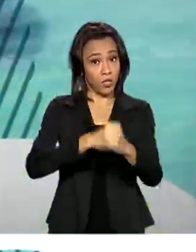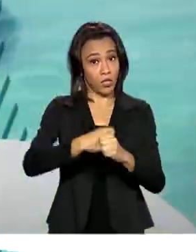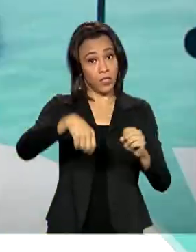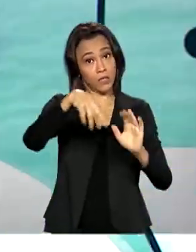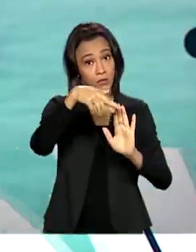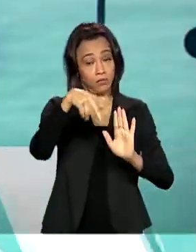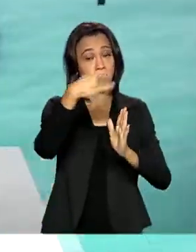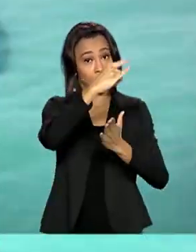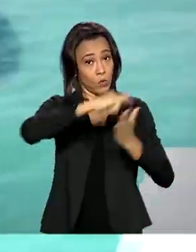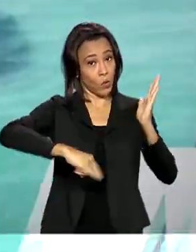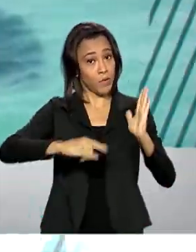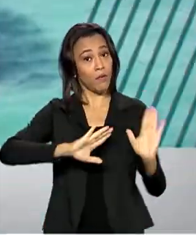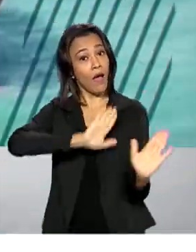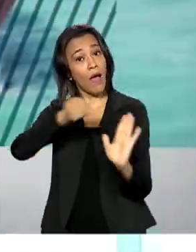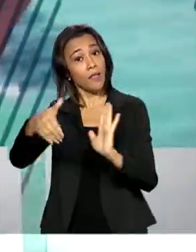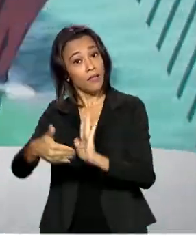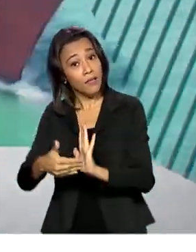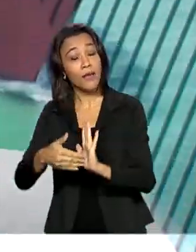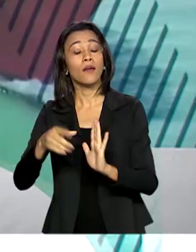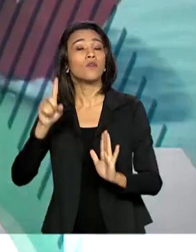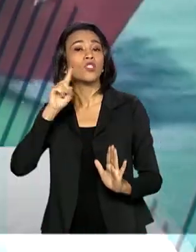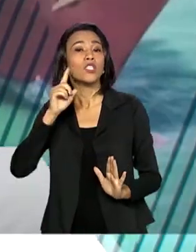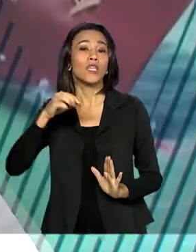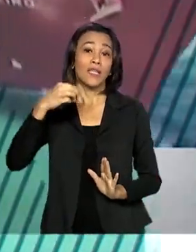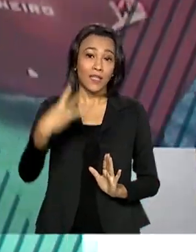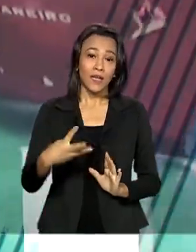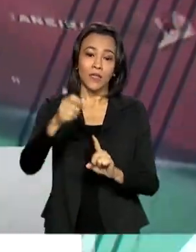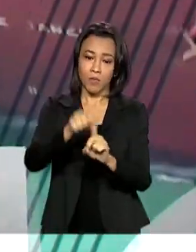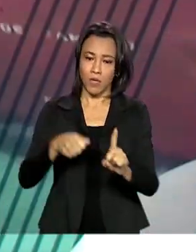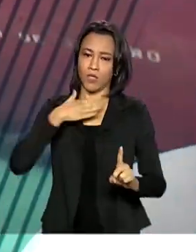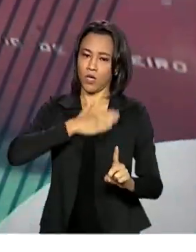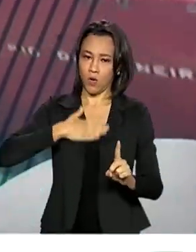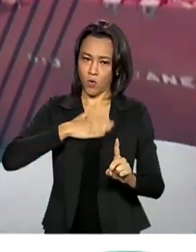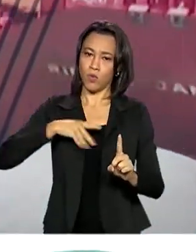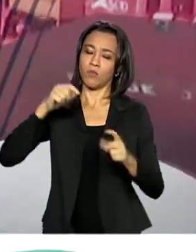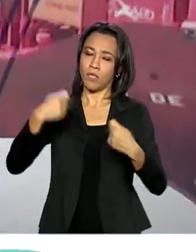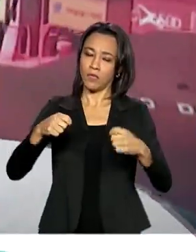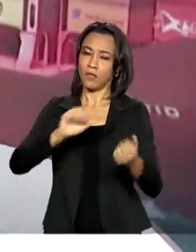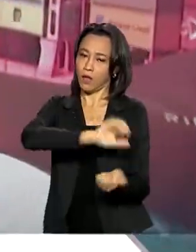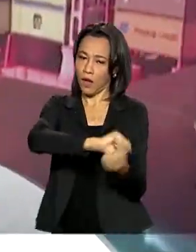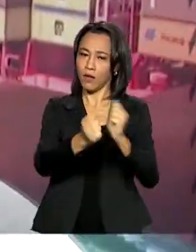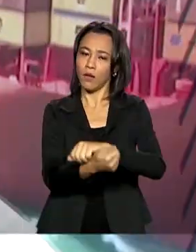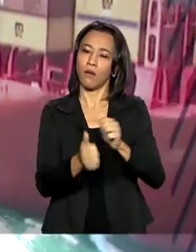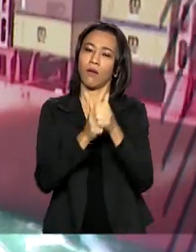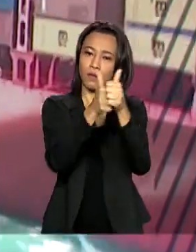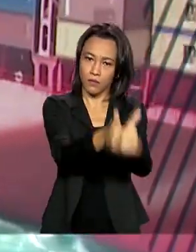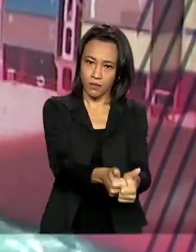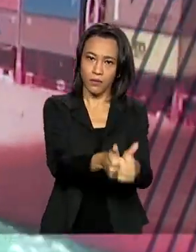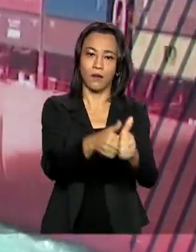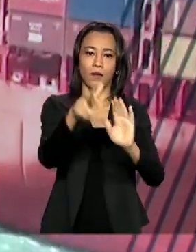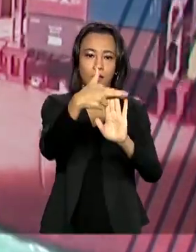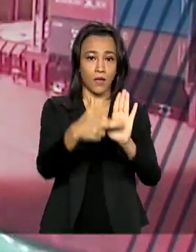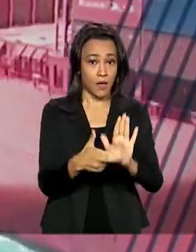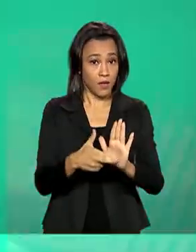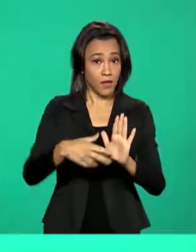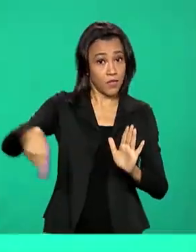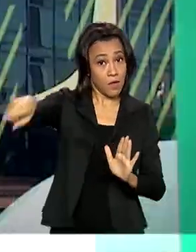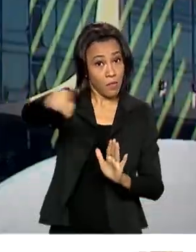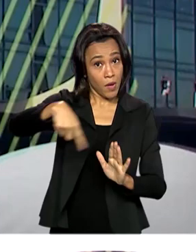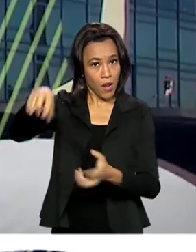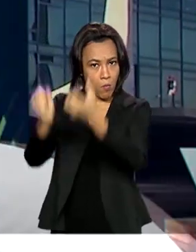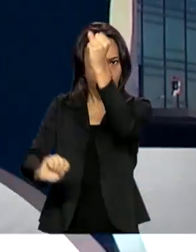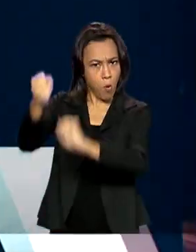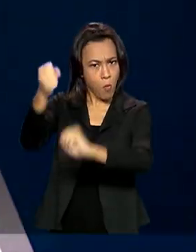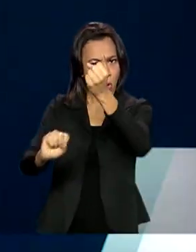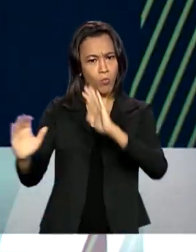deu prazo até 3 de agosto para os produtores de combustíveis se adequarem às regras. Para as distribuidoras foi dado o prazo adicional